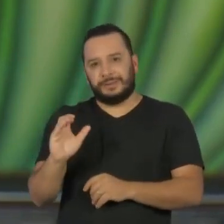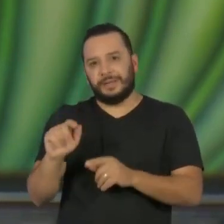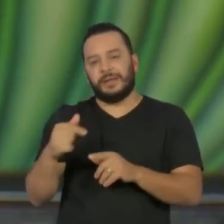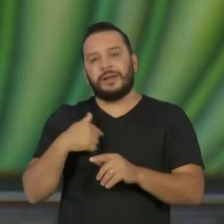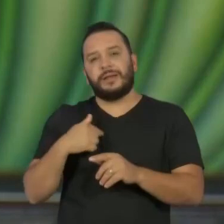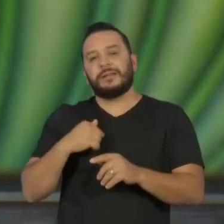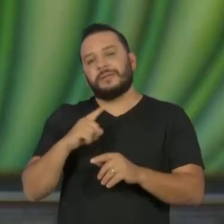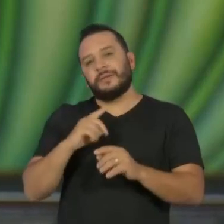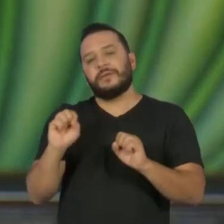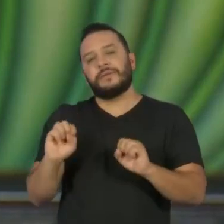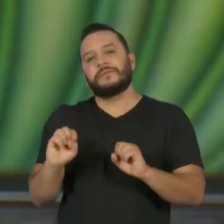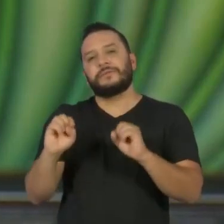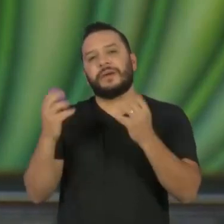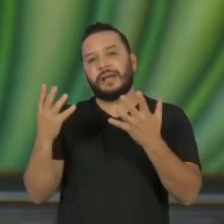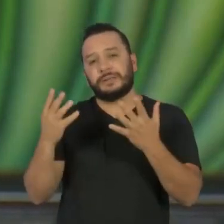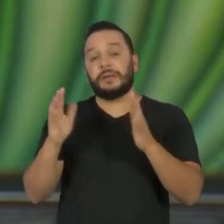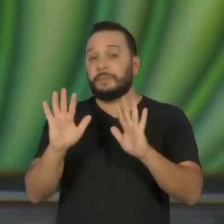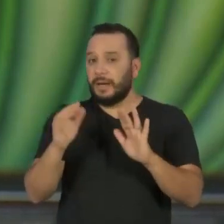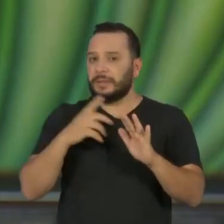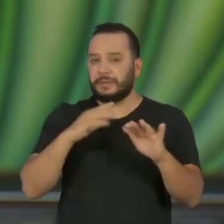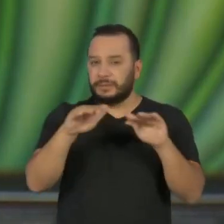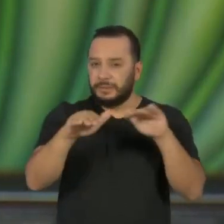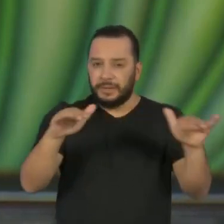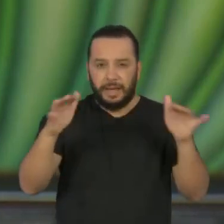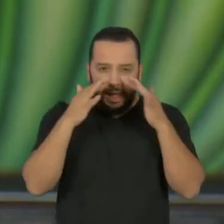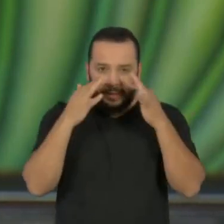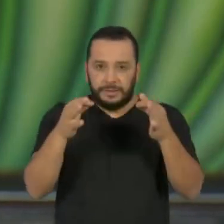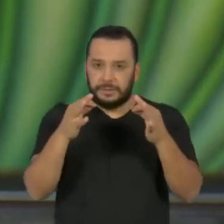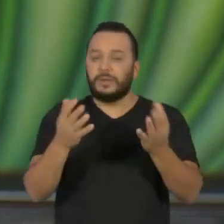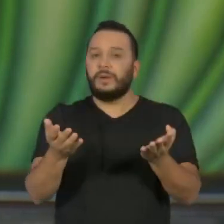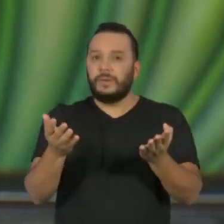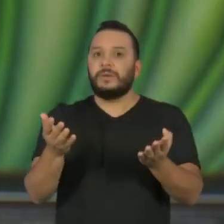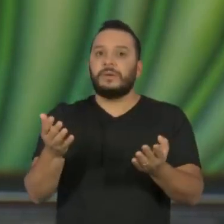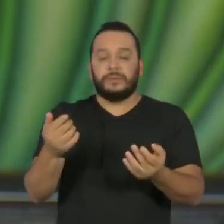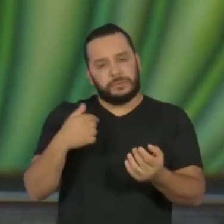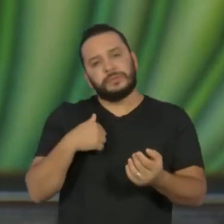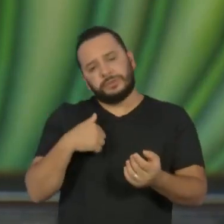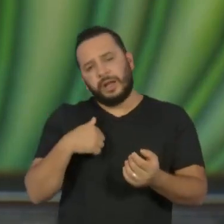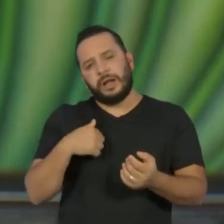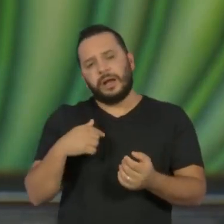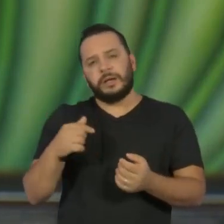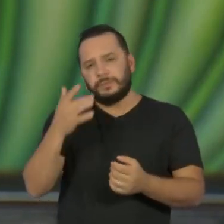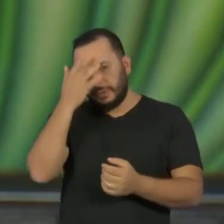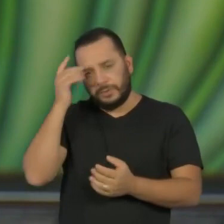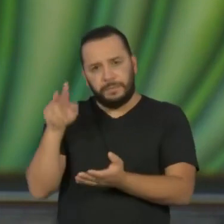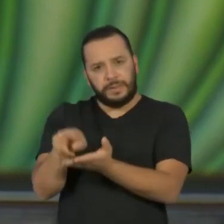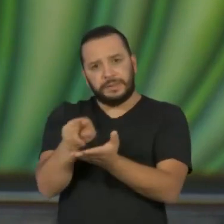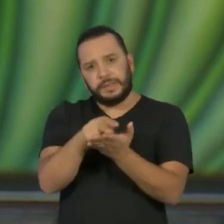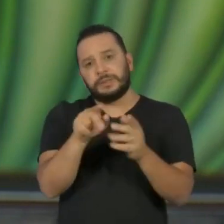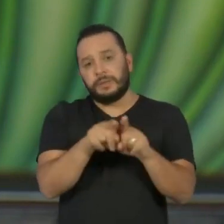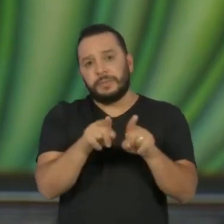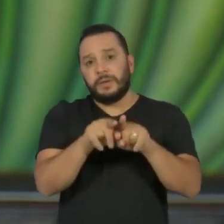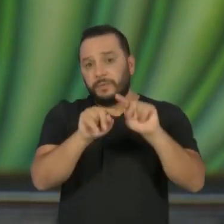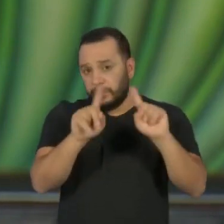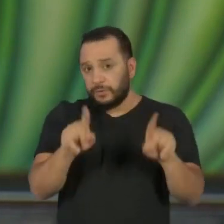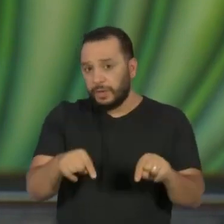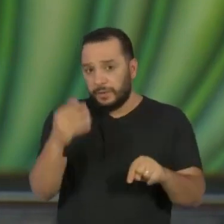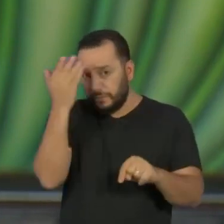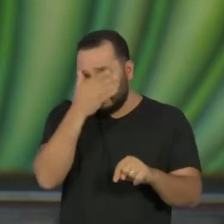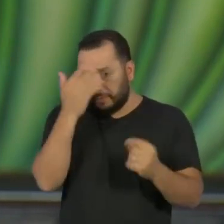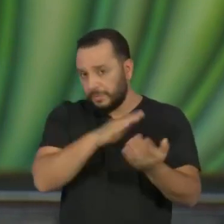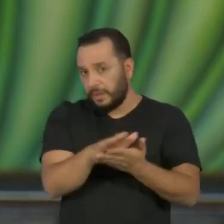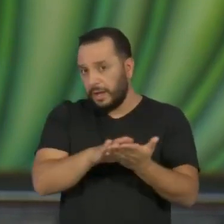comemoração em forma de alerta em nome dos pacientes e dos funcionários que nós não vemos, mas que estão